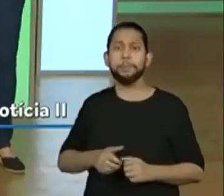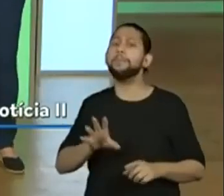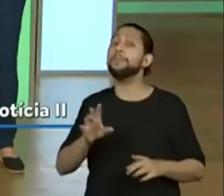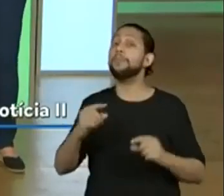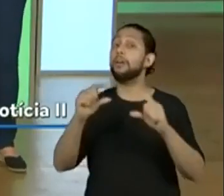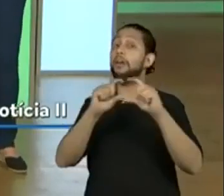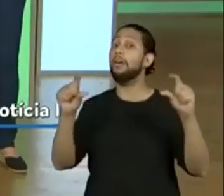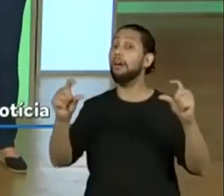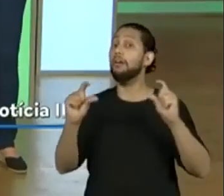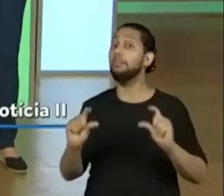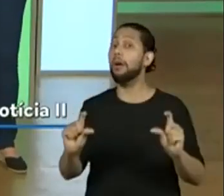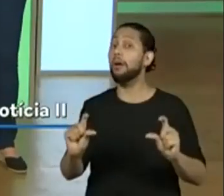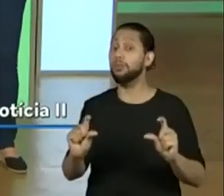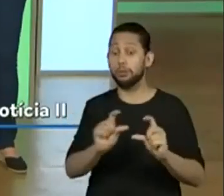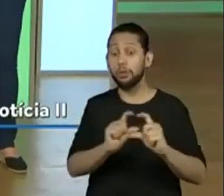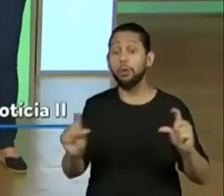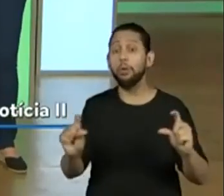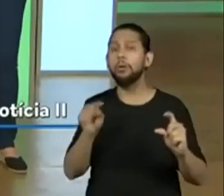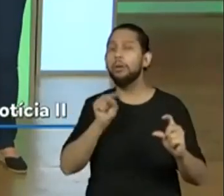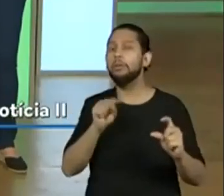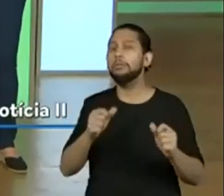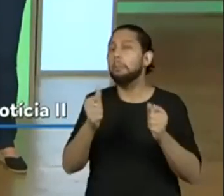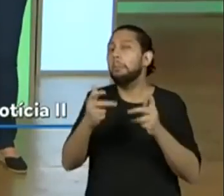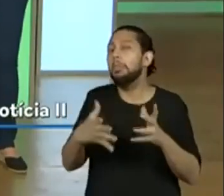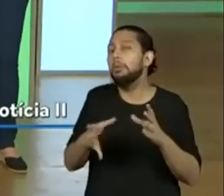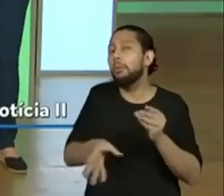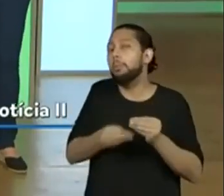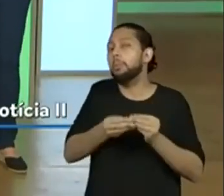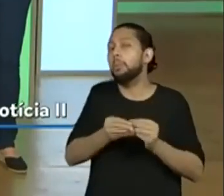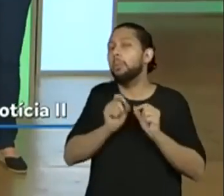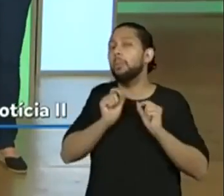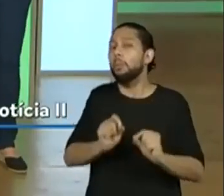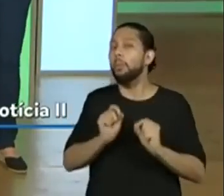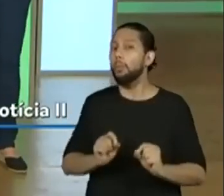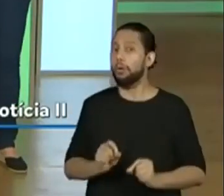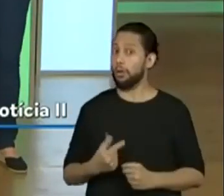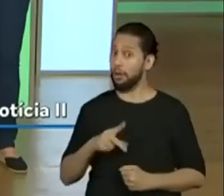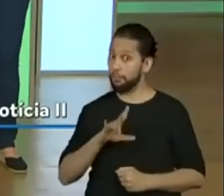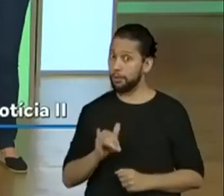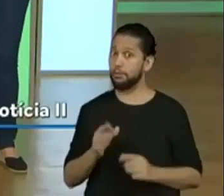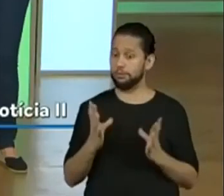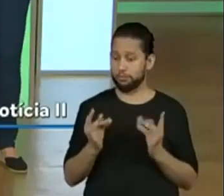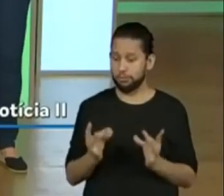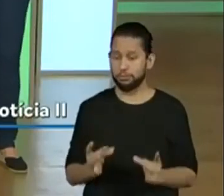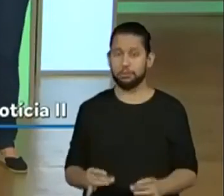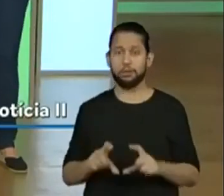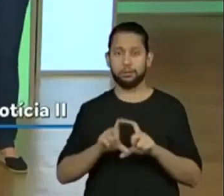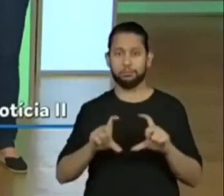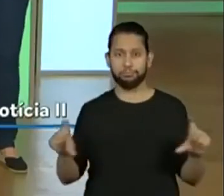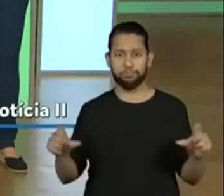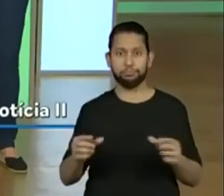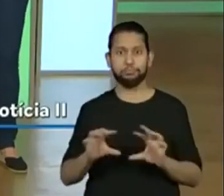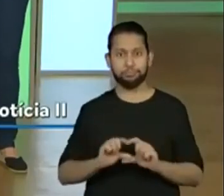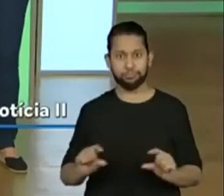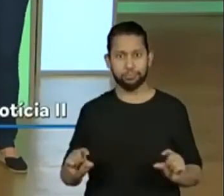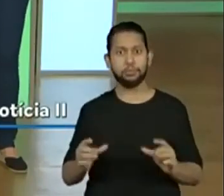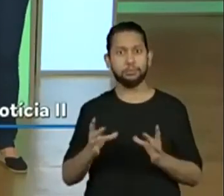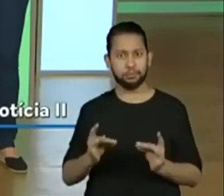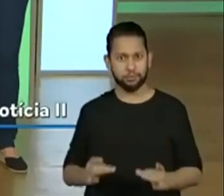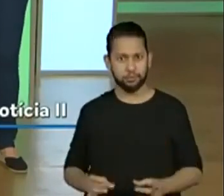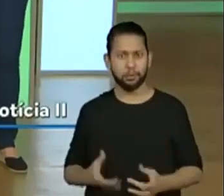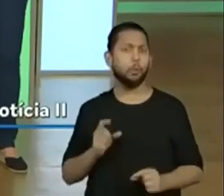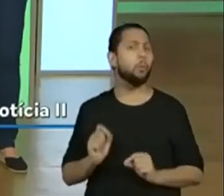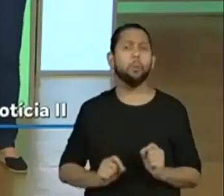olho dessa notícia explicava lá, dava uma detalhada do título? Olha só, a professora